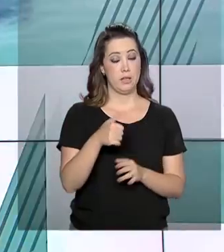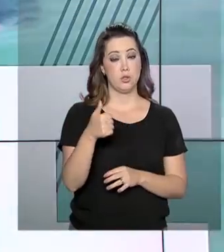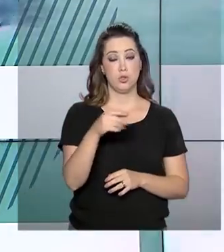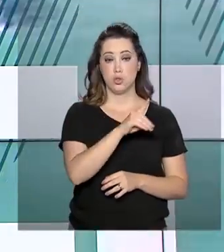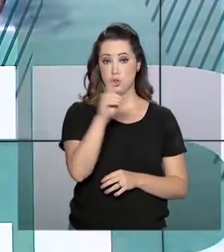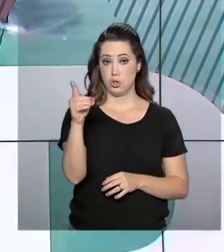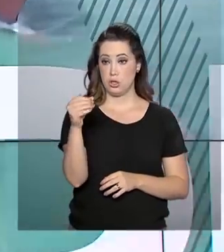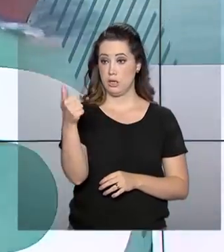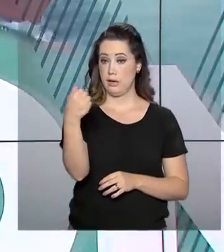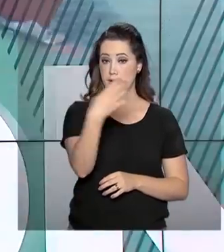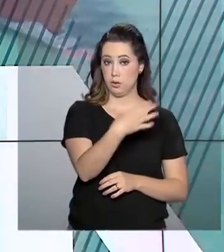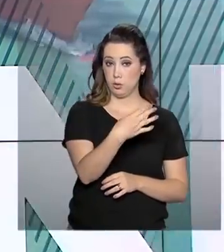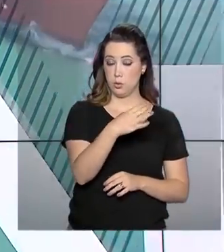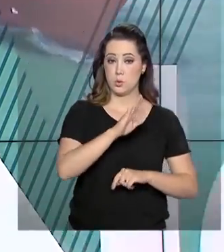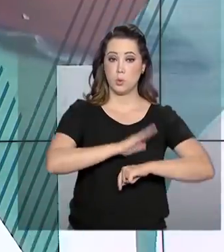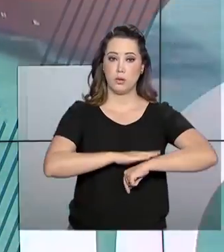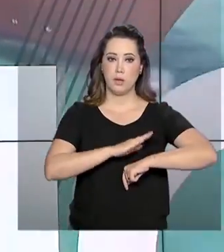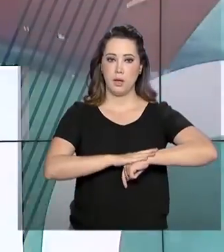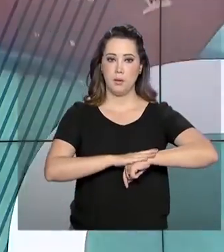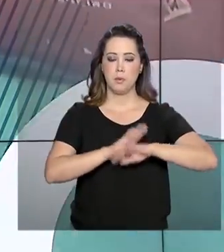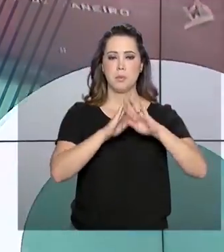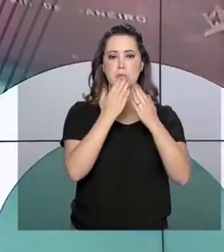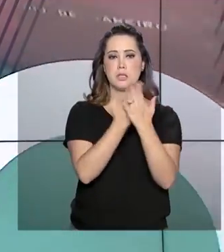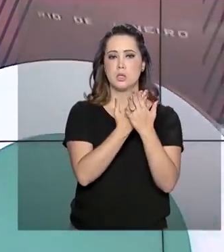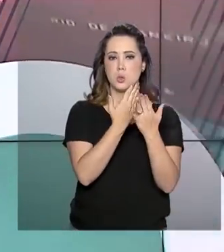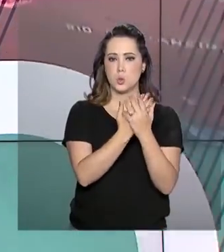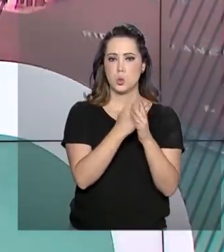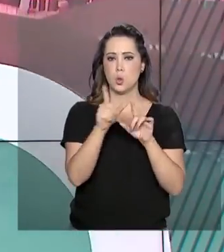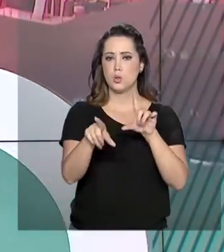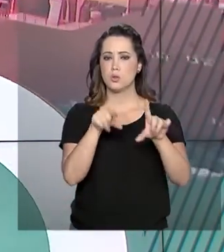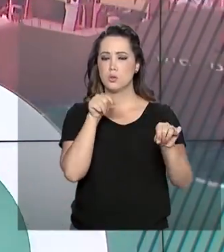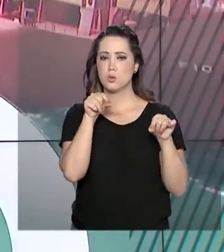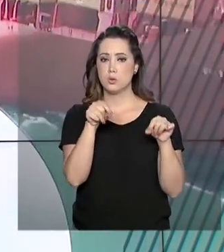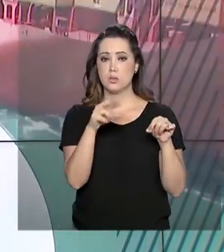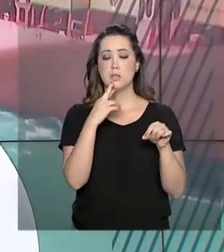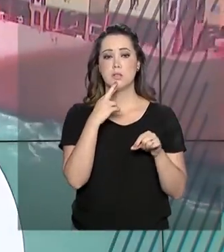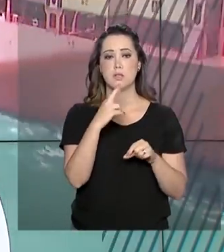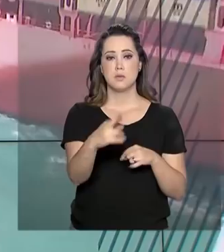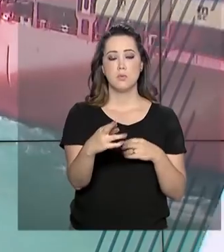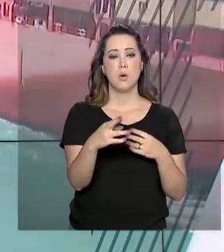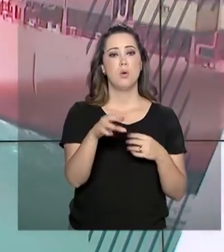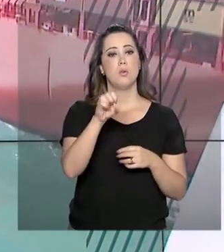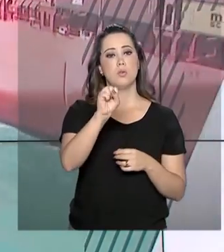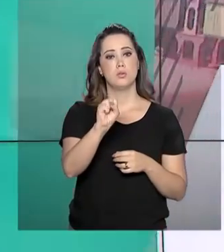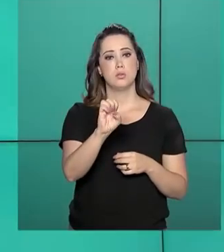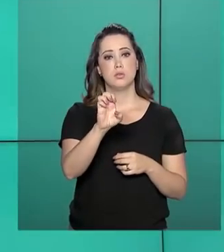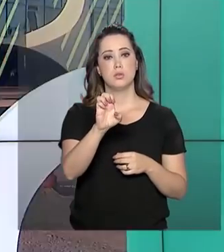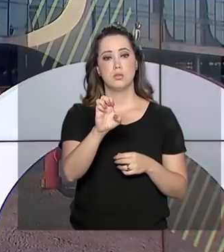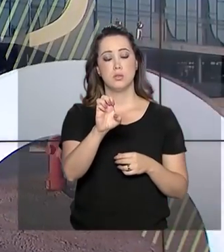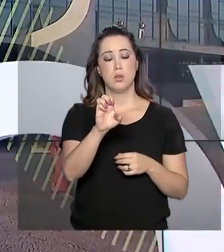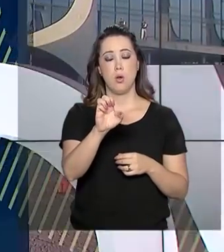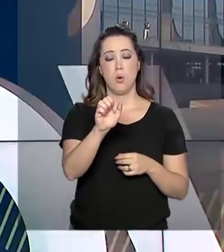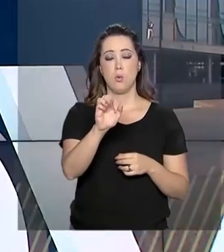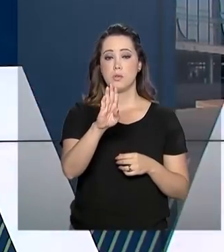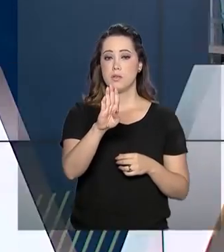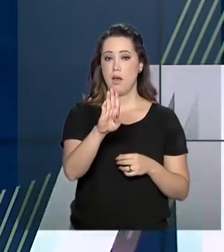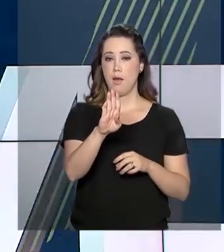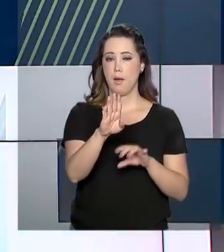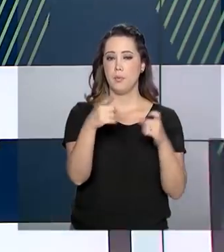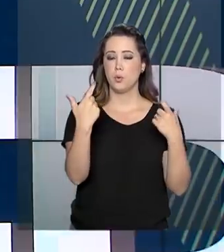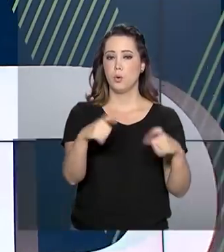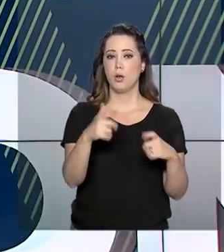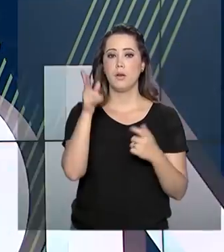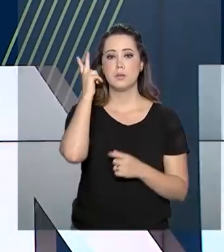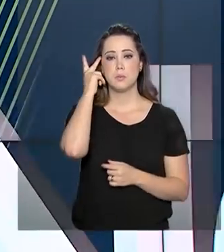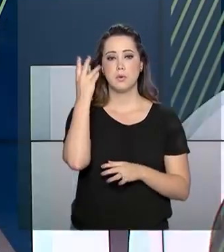escolas selecionadas respondam ao Sistema de Avaliação da Educação Básica, o SAEB. Da nossa redação em São Paulo,